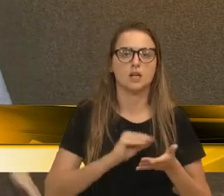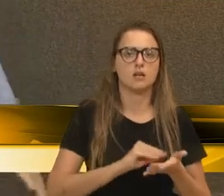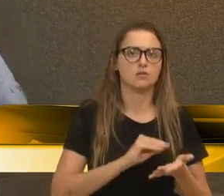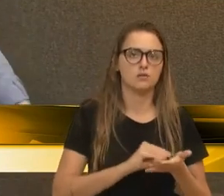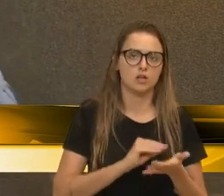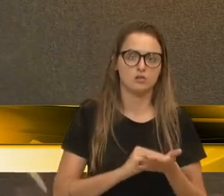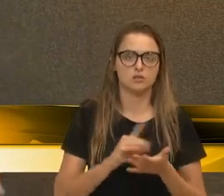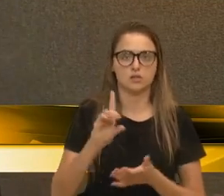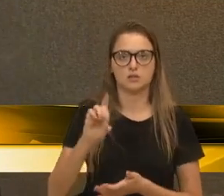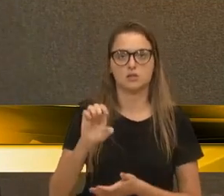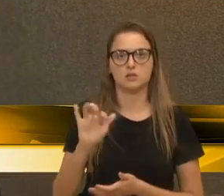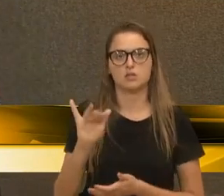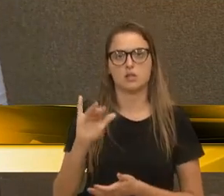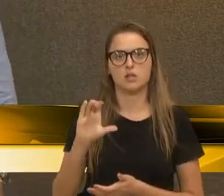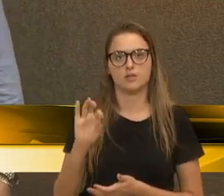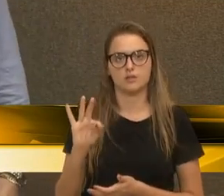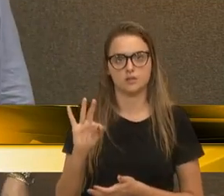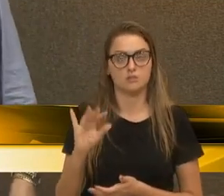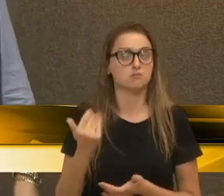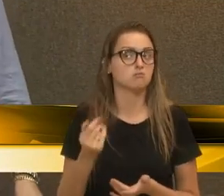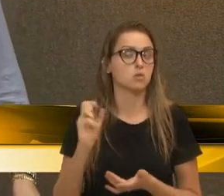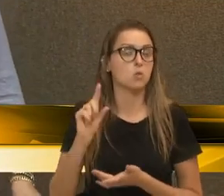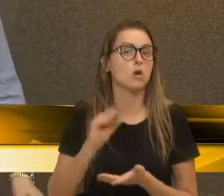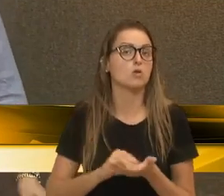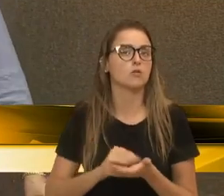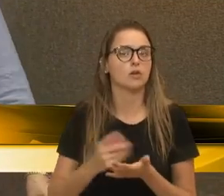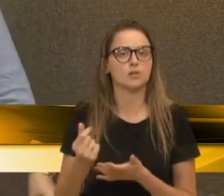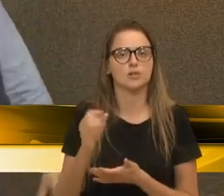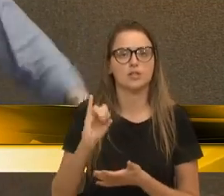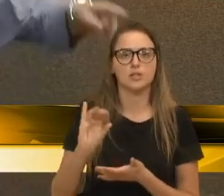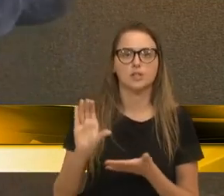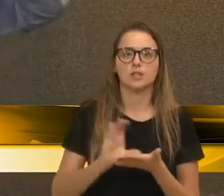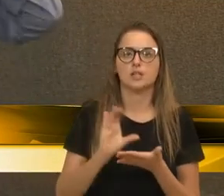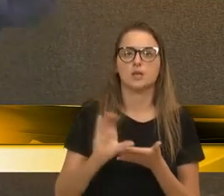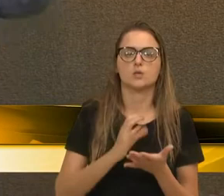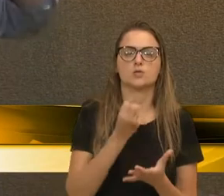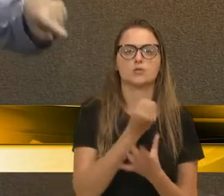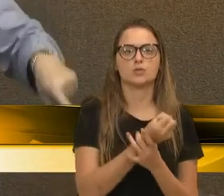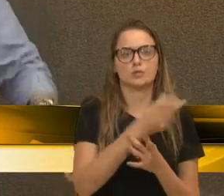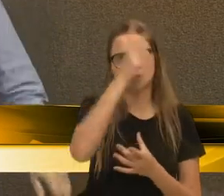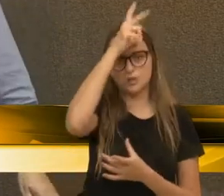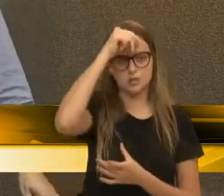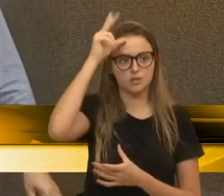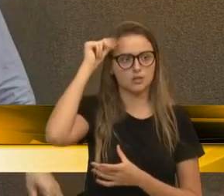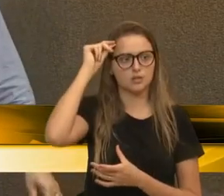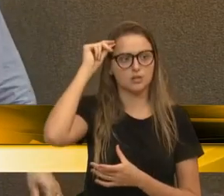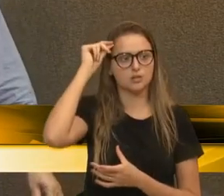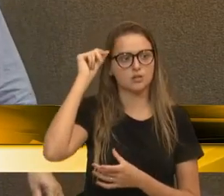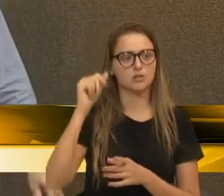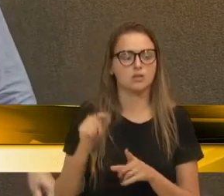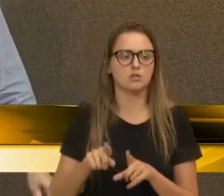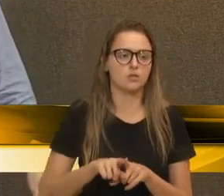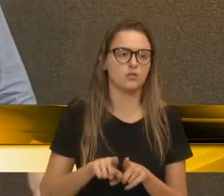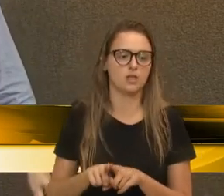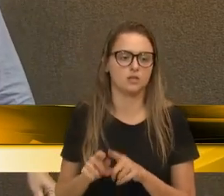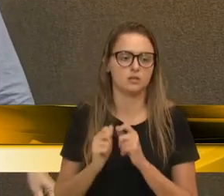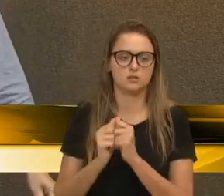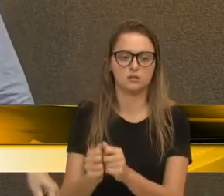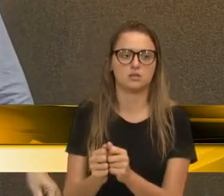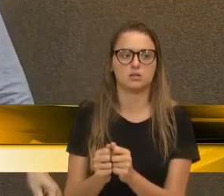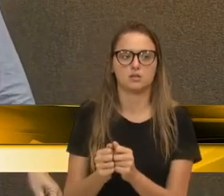Previdência. Mas que déficit? Se os recursos da Seguridade estabelecidos lá na Constituição, eles estão